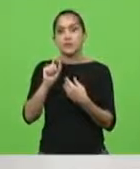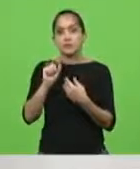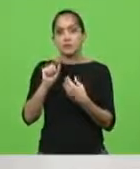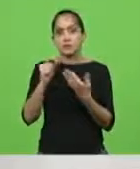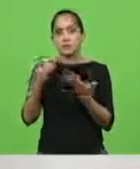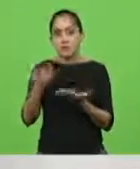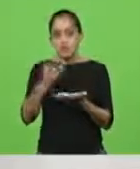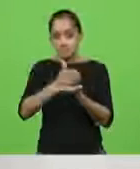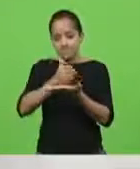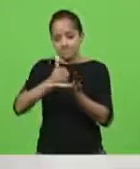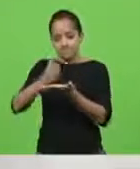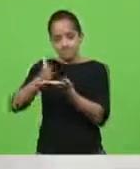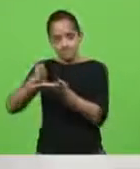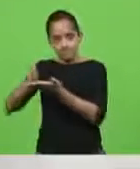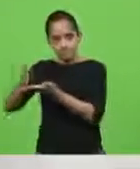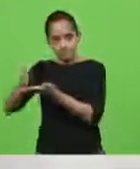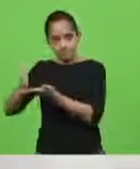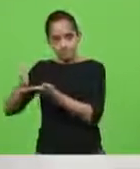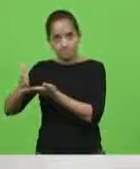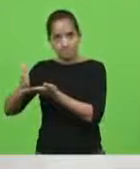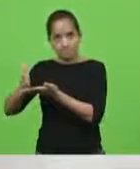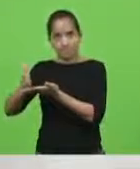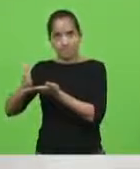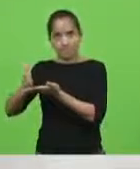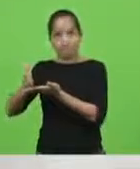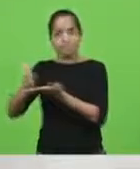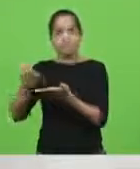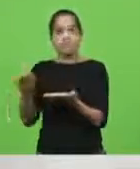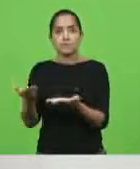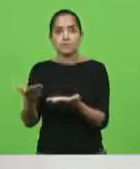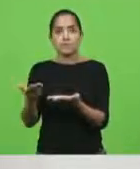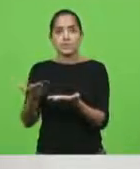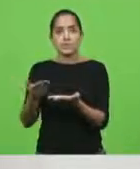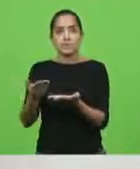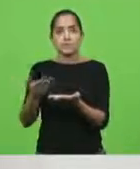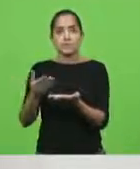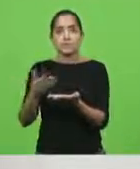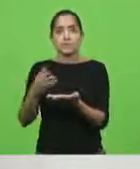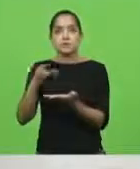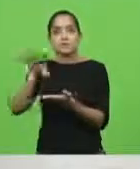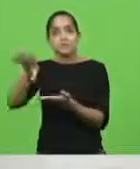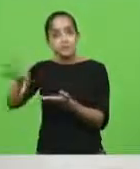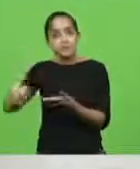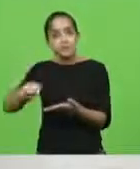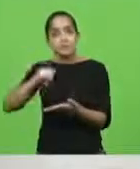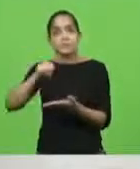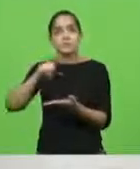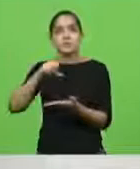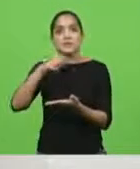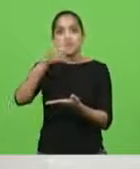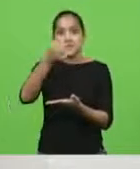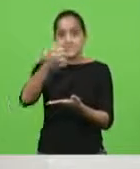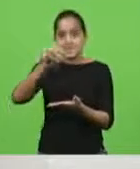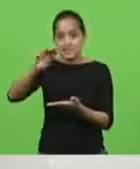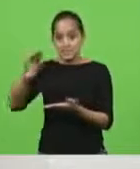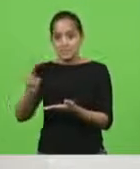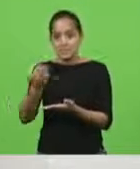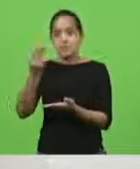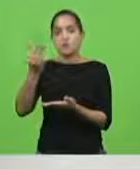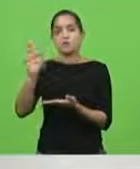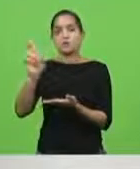essas parcelas estão sendo colhidas no montante de seis milhões por mês,